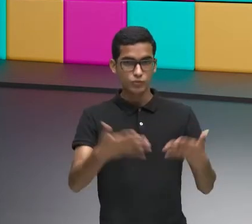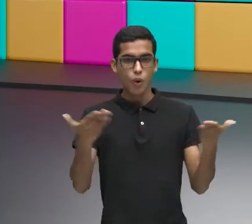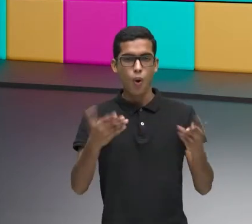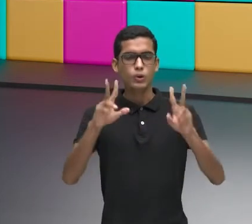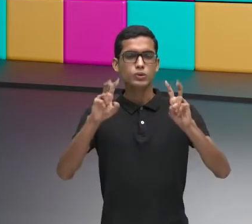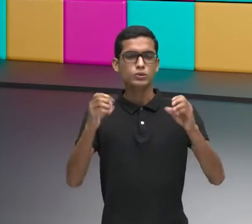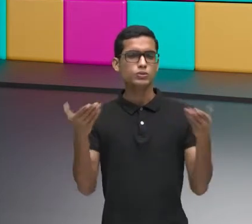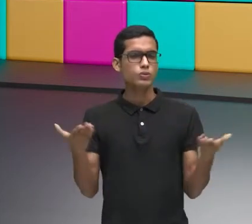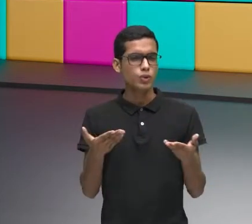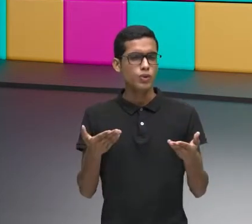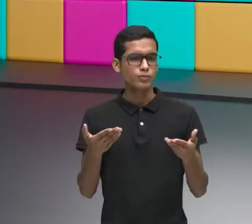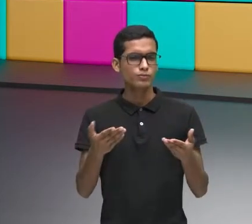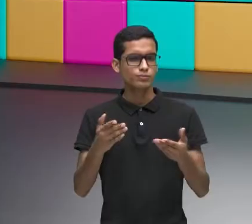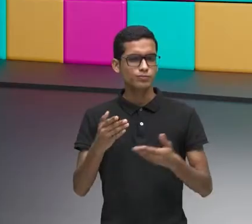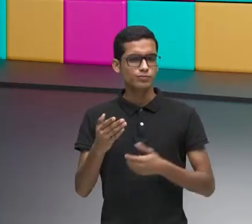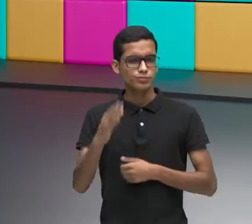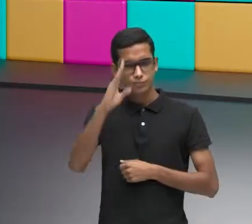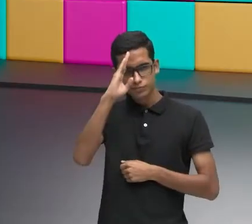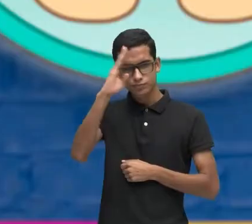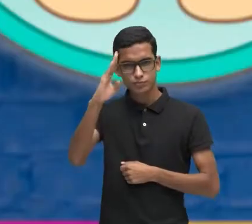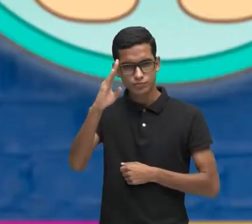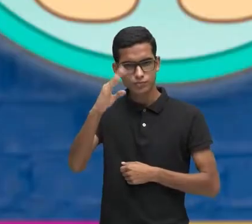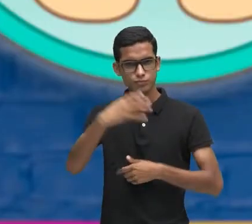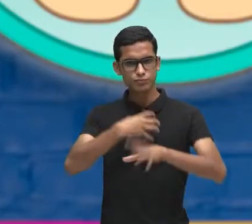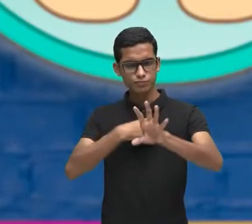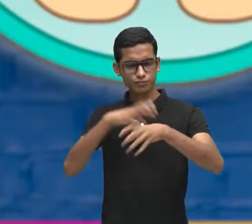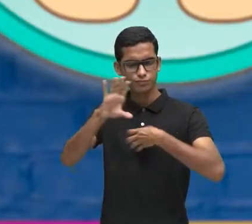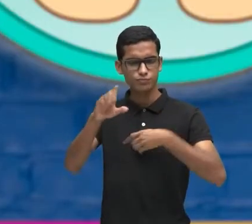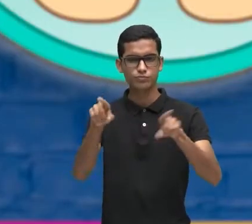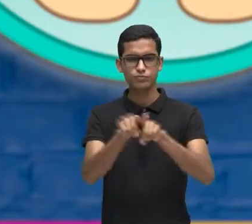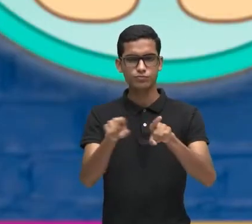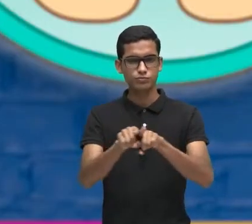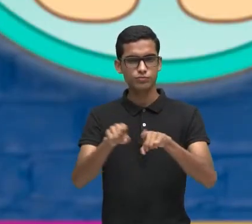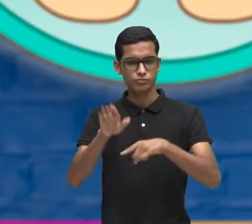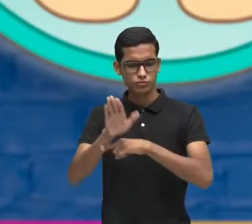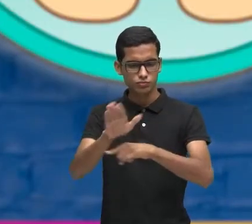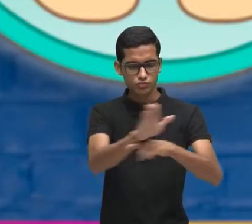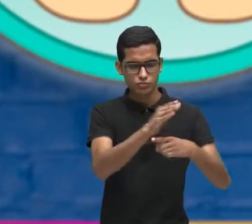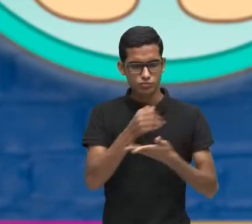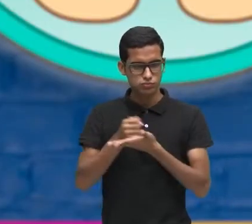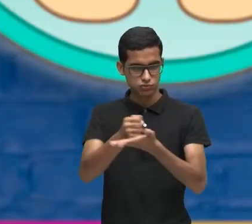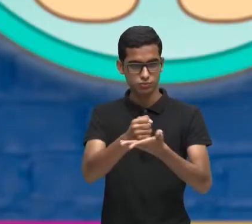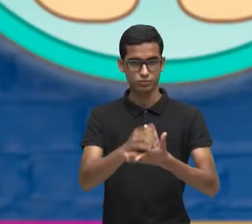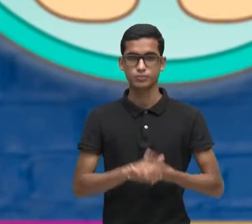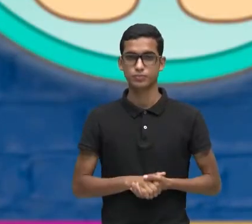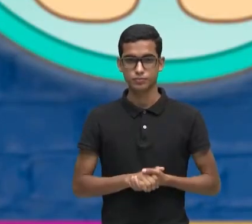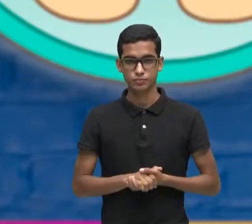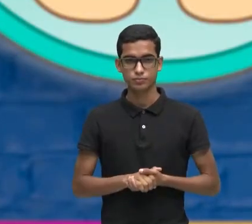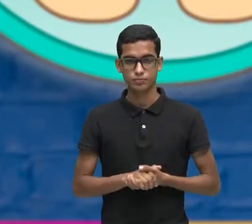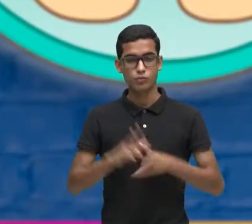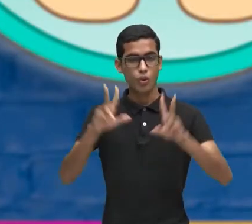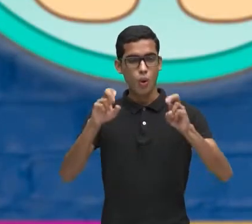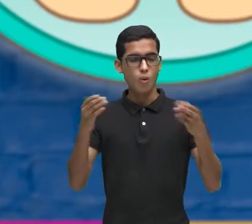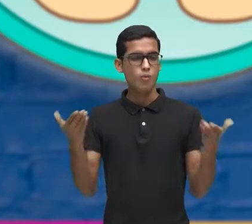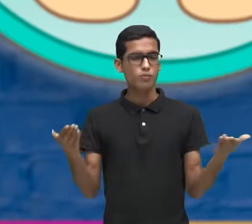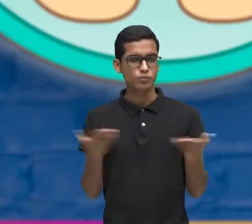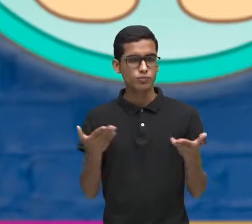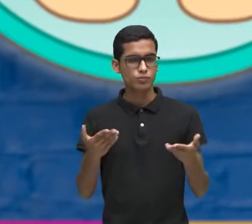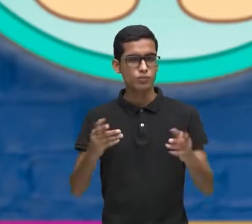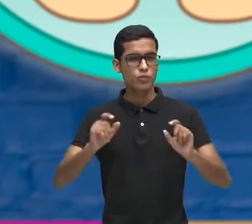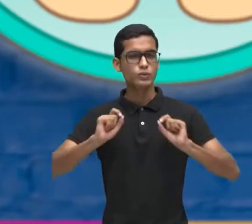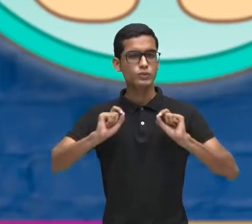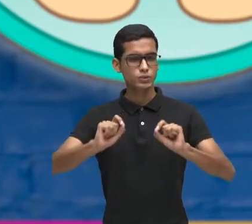sobre o tema que é Empatia e Cooperação e o tema do nosso programa de hoje é Uma